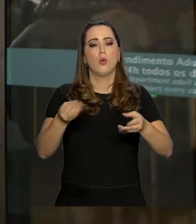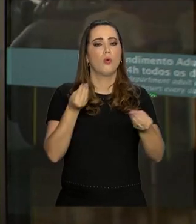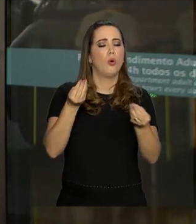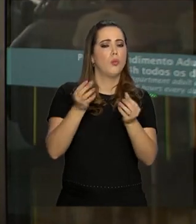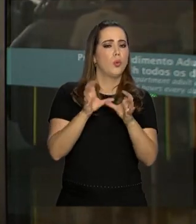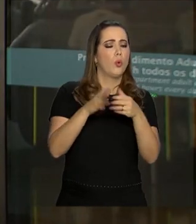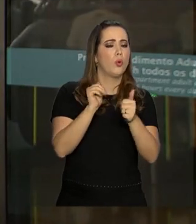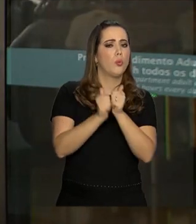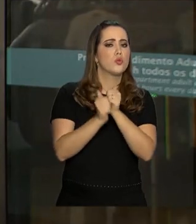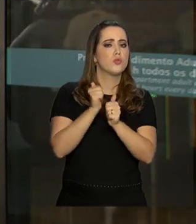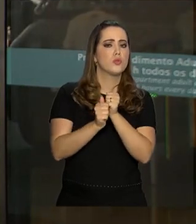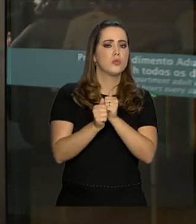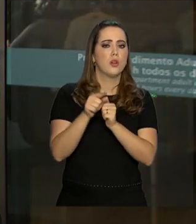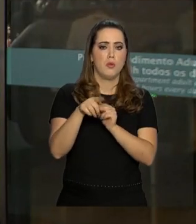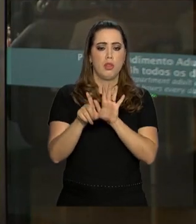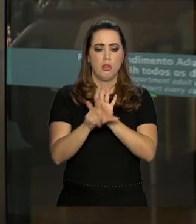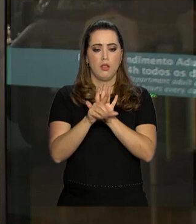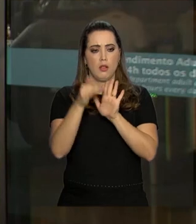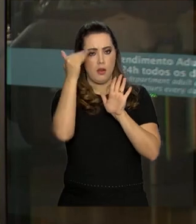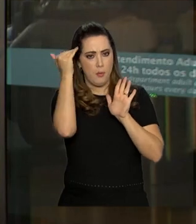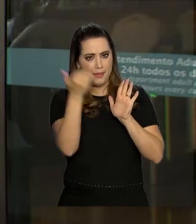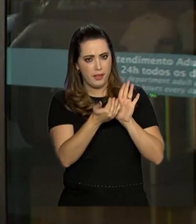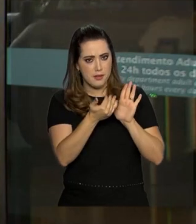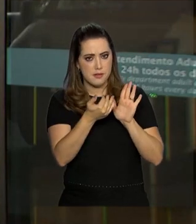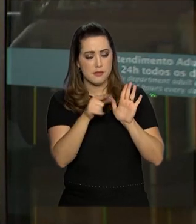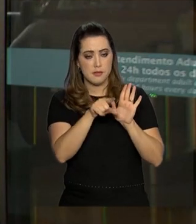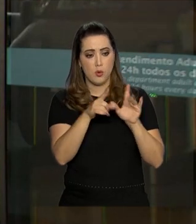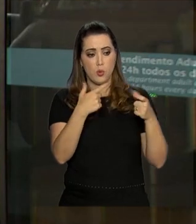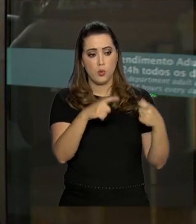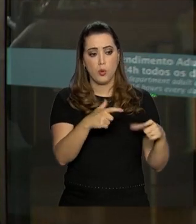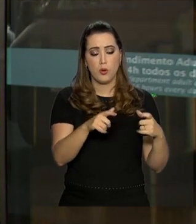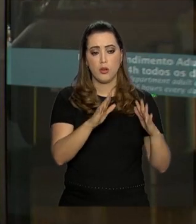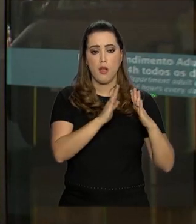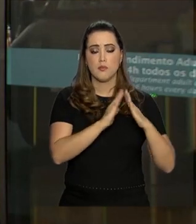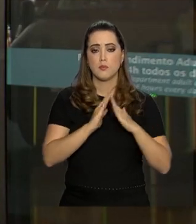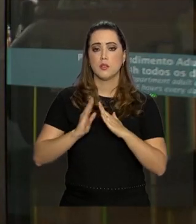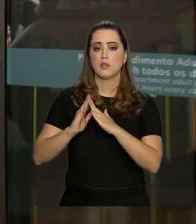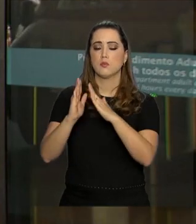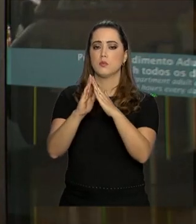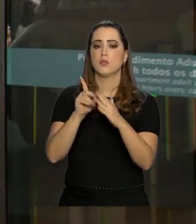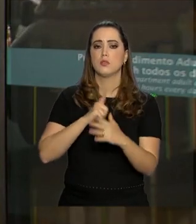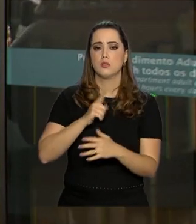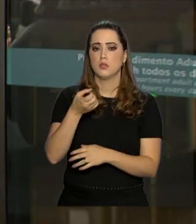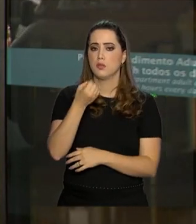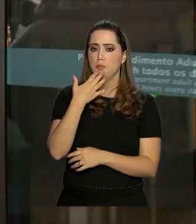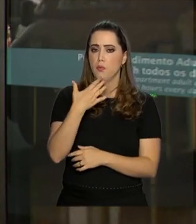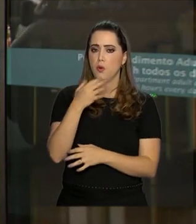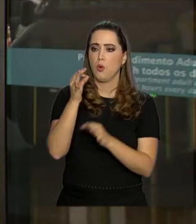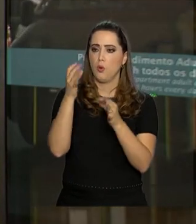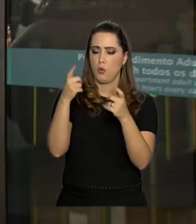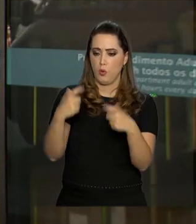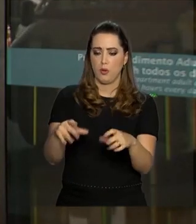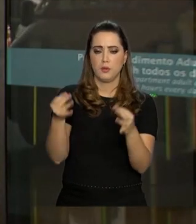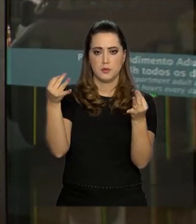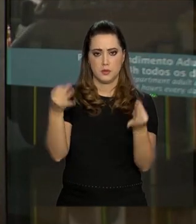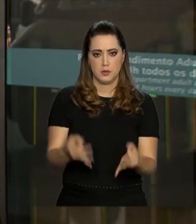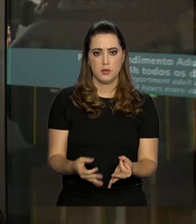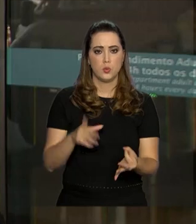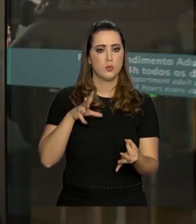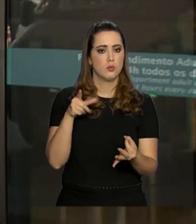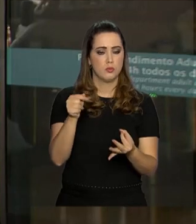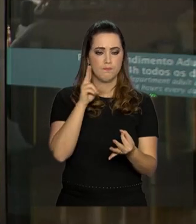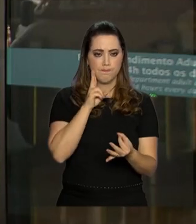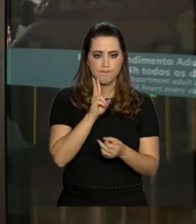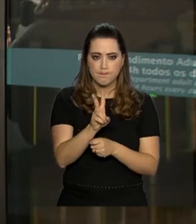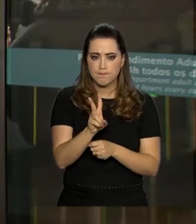saber se eles estão dentro da lei Se os abrigos que são destinados a eles têm boas condições Então, tudo isso